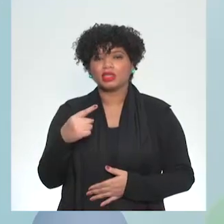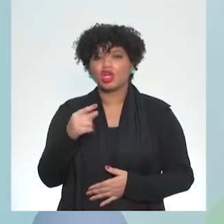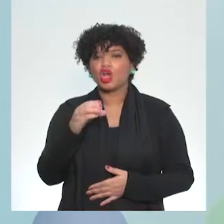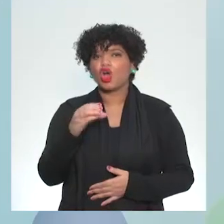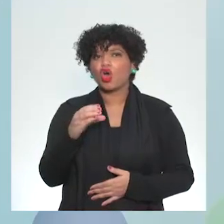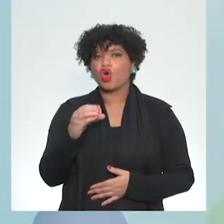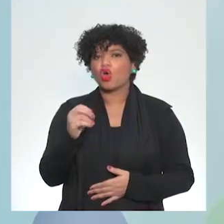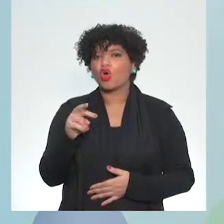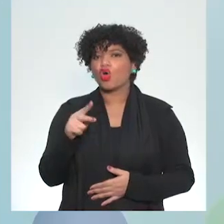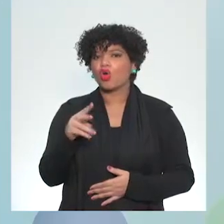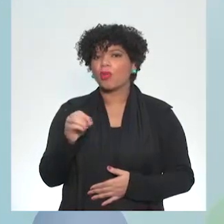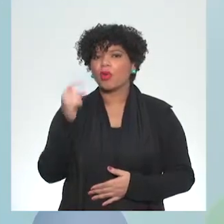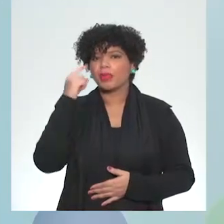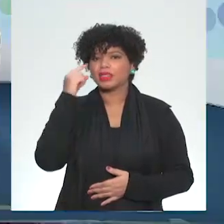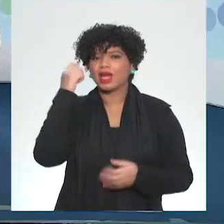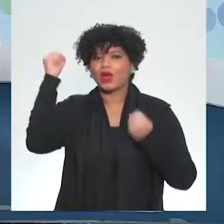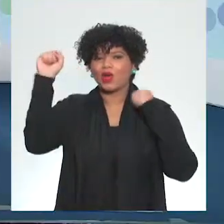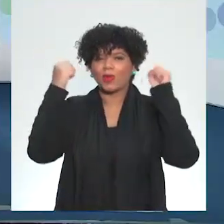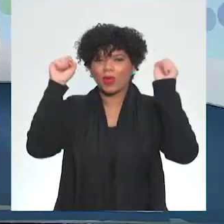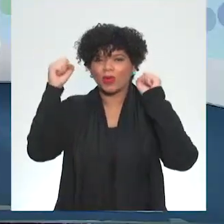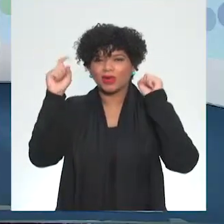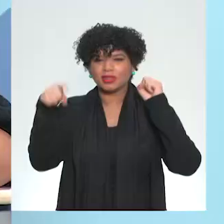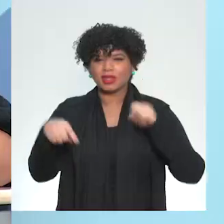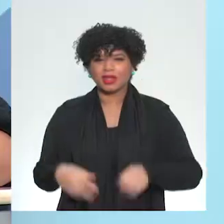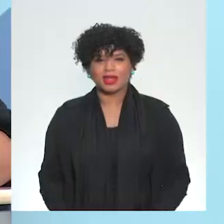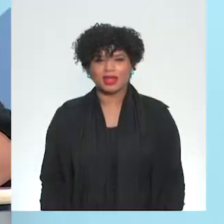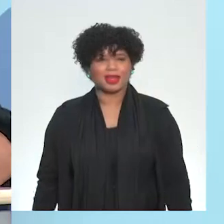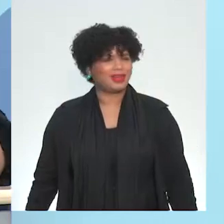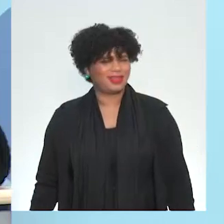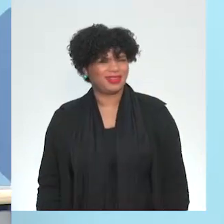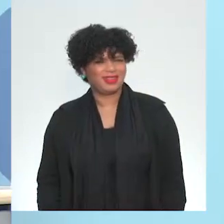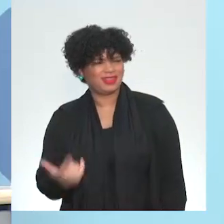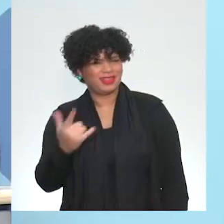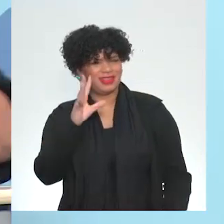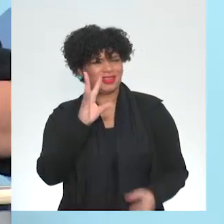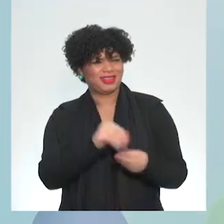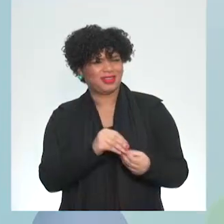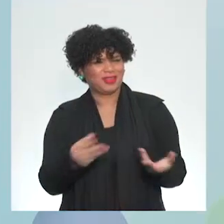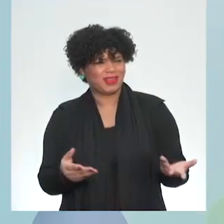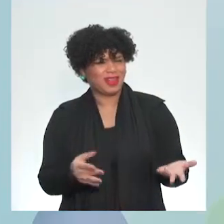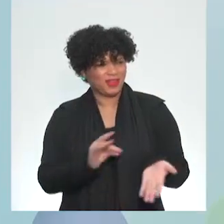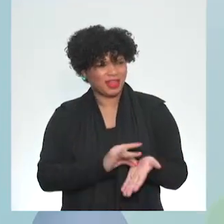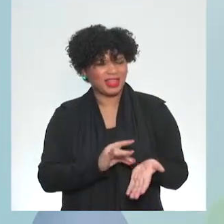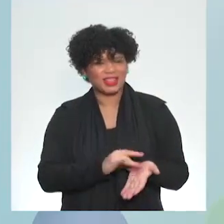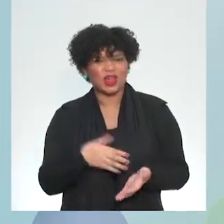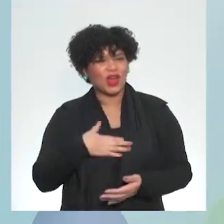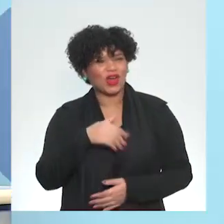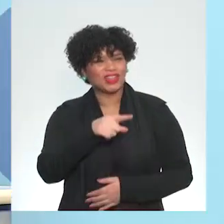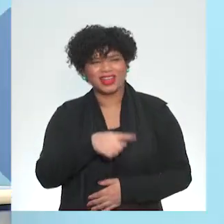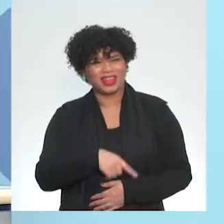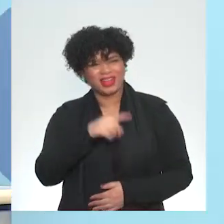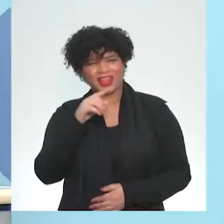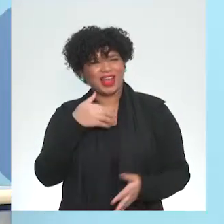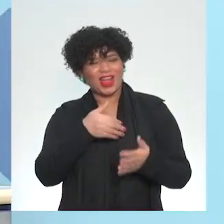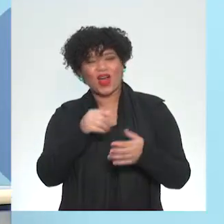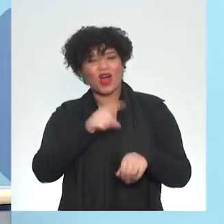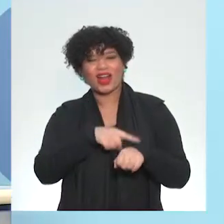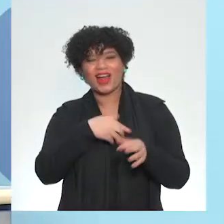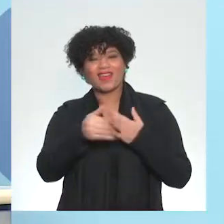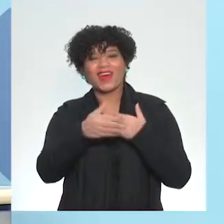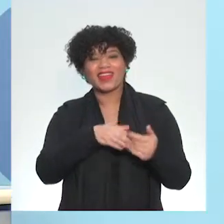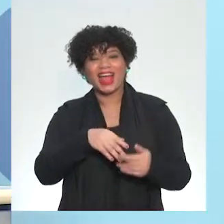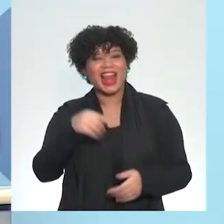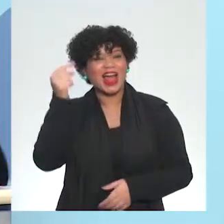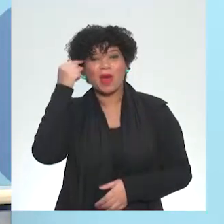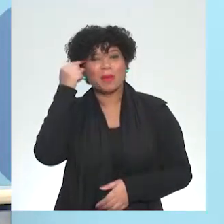em educação física. Não estou vendo. Ué, gente. Eu gosto da Juliana que em qualquer momento possível,